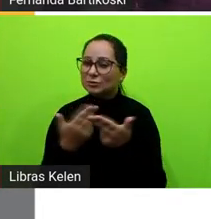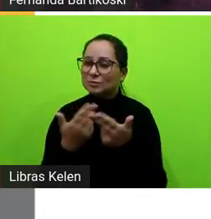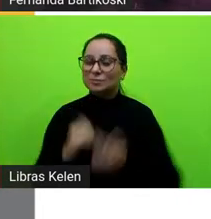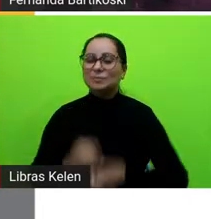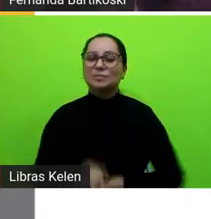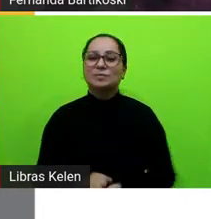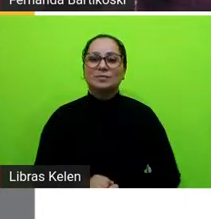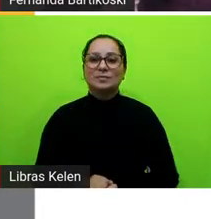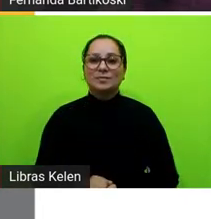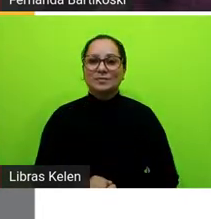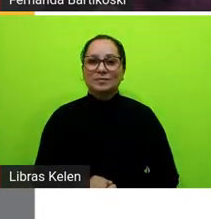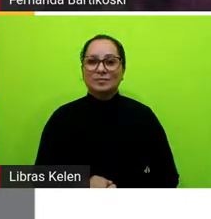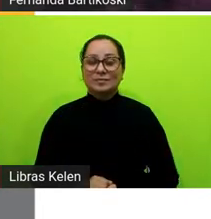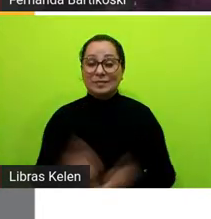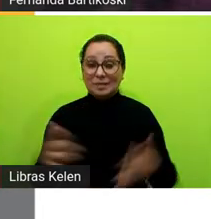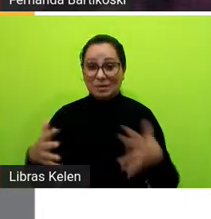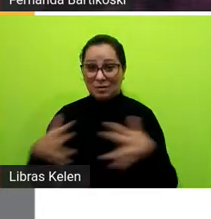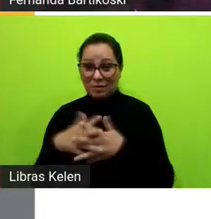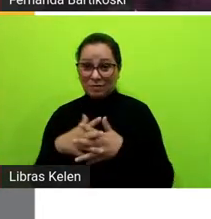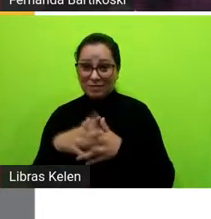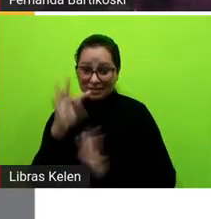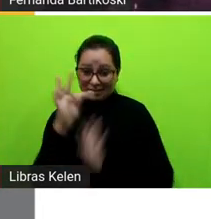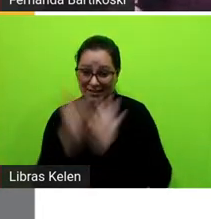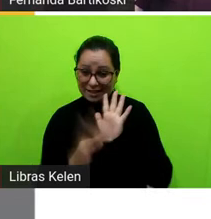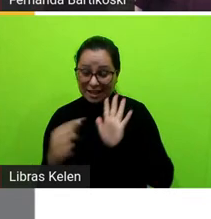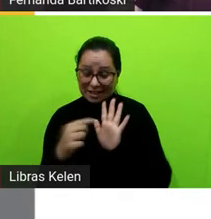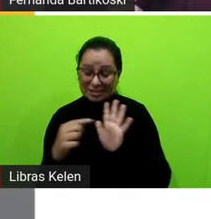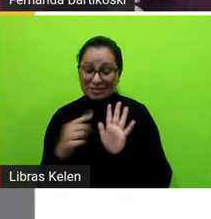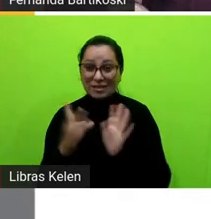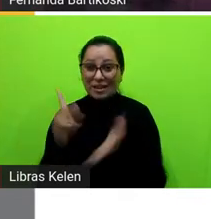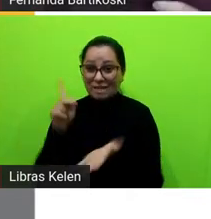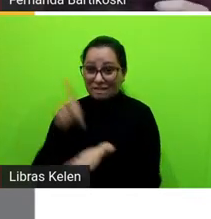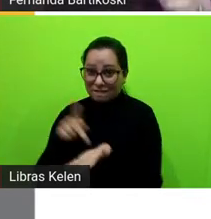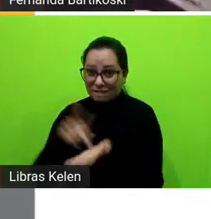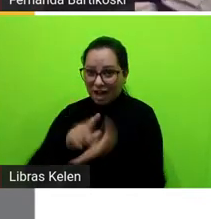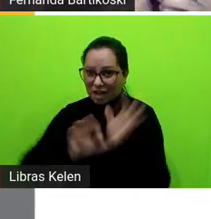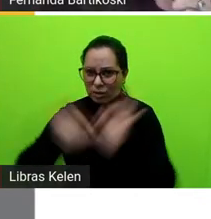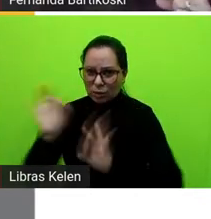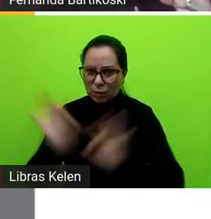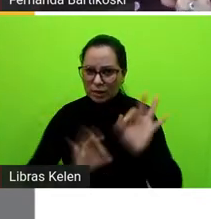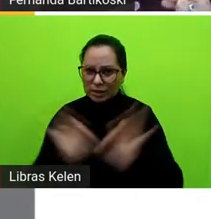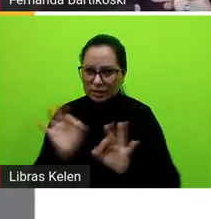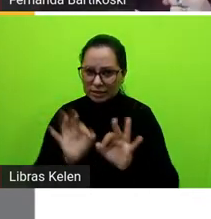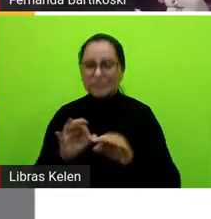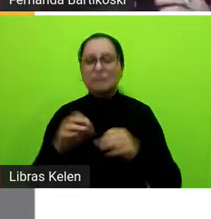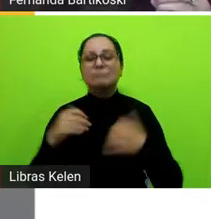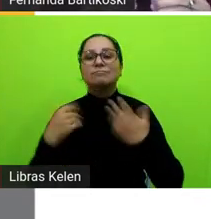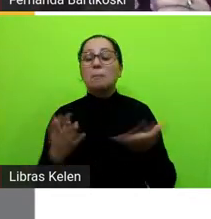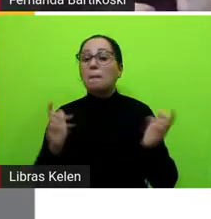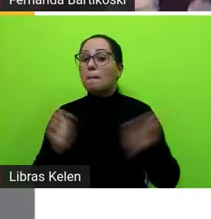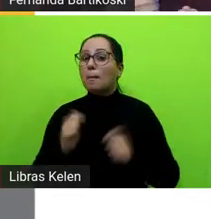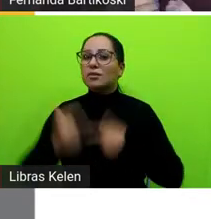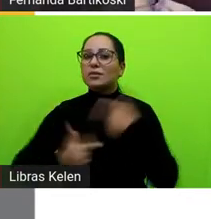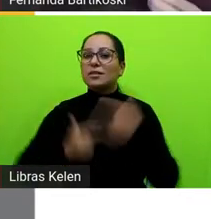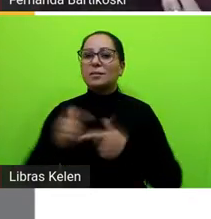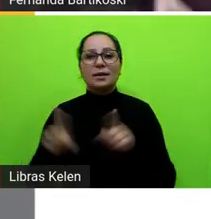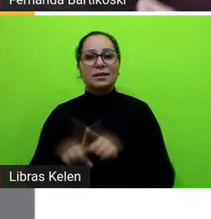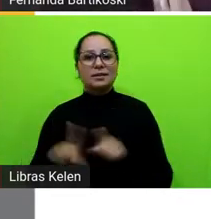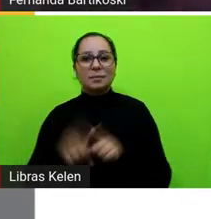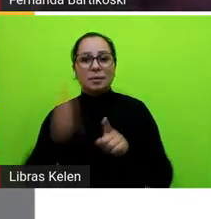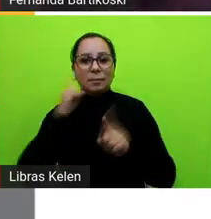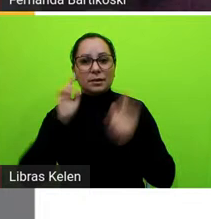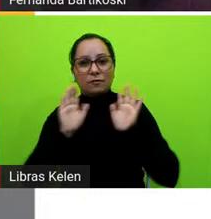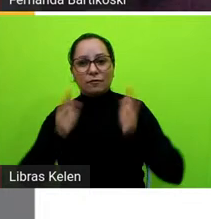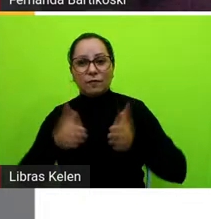o conflito da narrativa o fato em torno do qual ela se organiza então aqui a gente também pode trabalhar com essa questão da